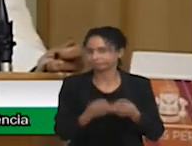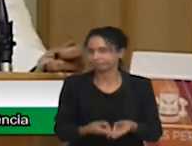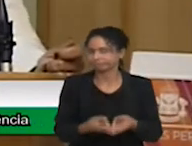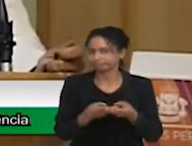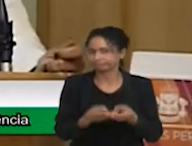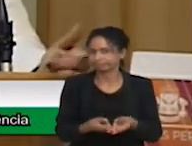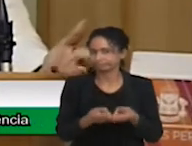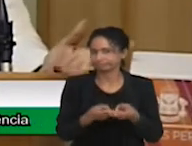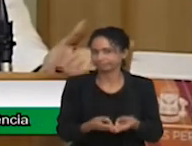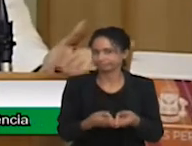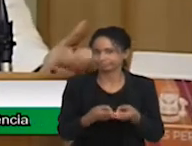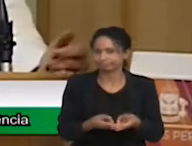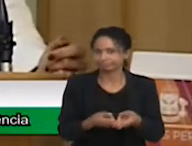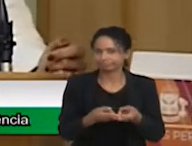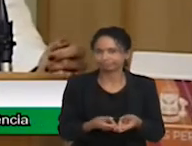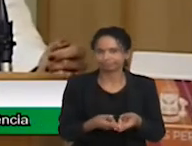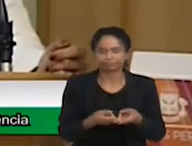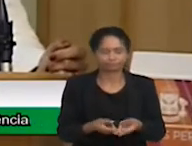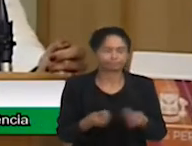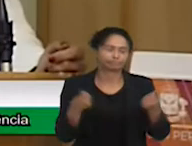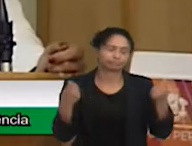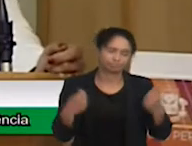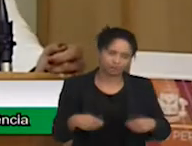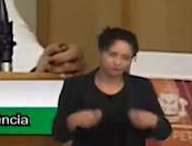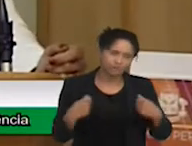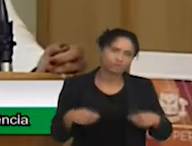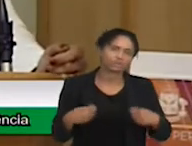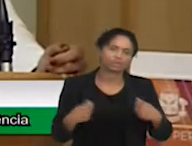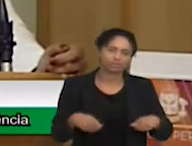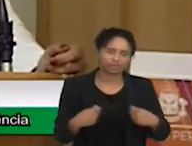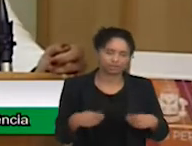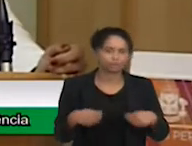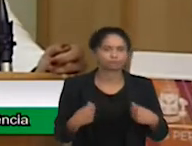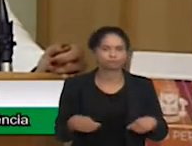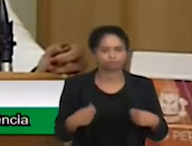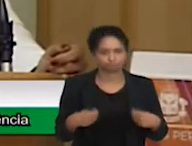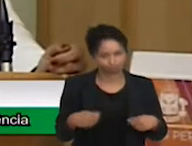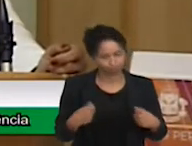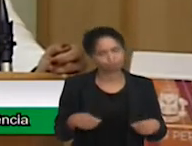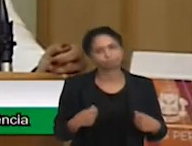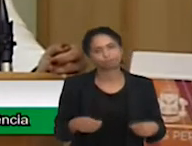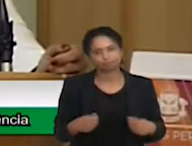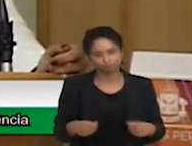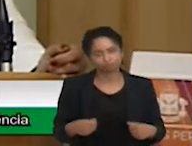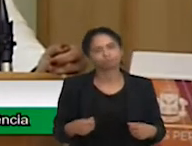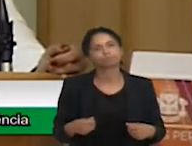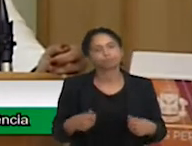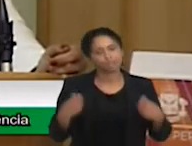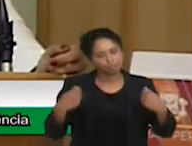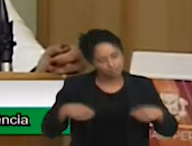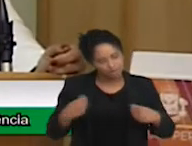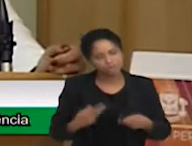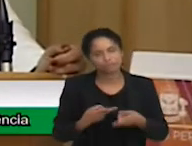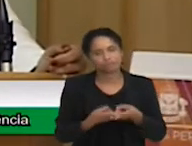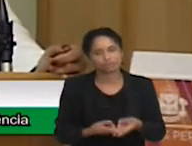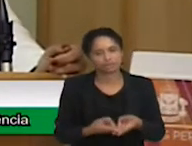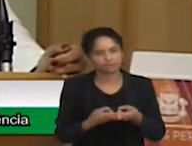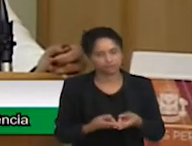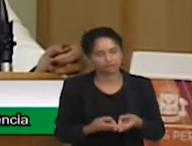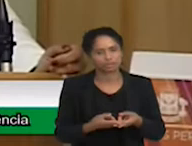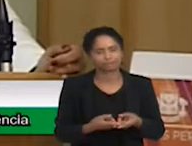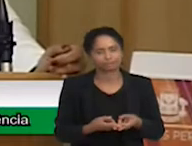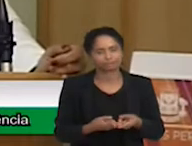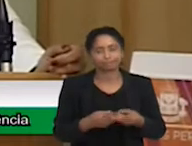o quanto é difícil lidar com essa questão no relacionamento a dois. E aí eu fui